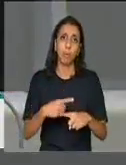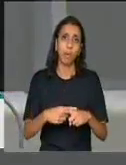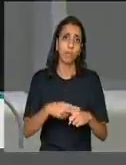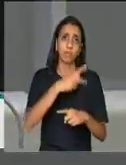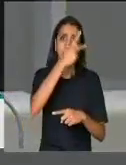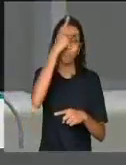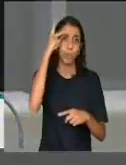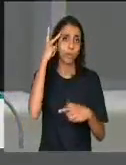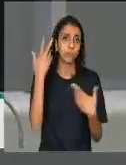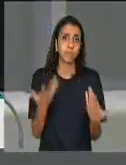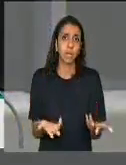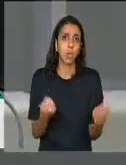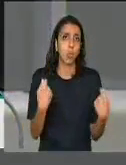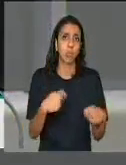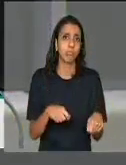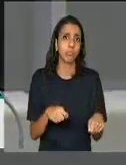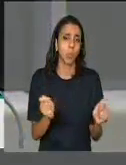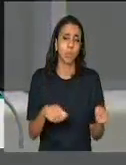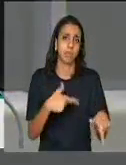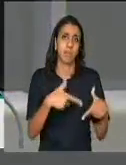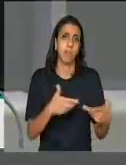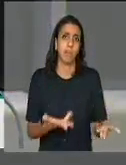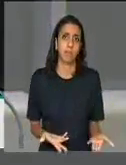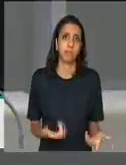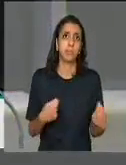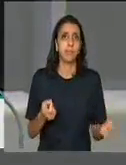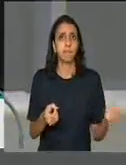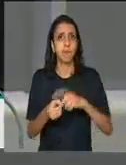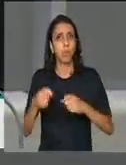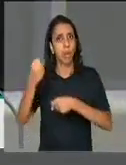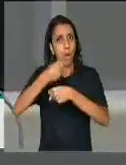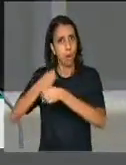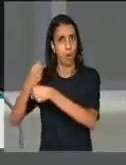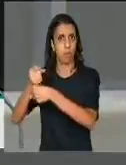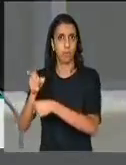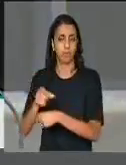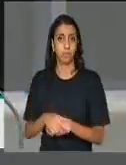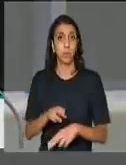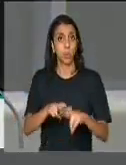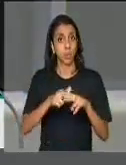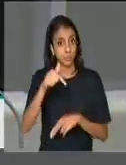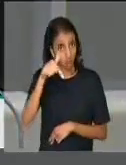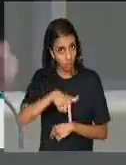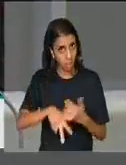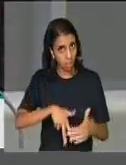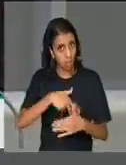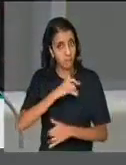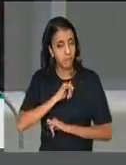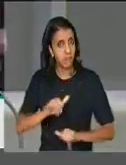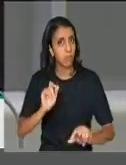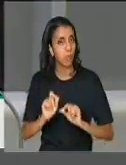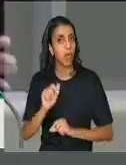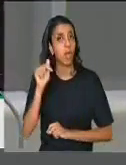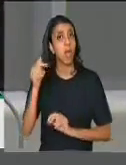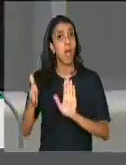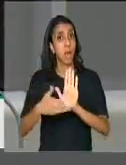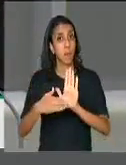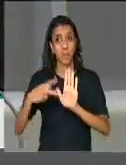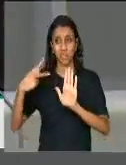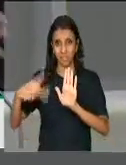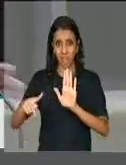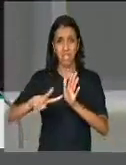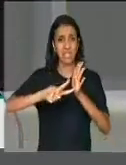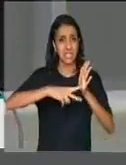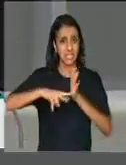alternativa salarial. Por isso que nós estamos nesta casa, para dizer que esta proposta das